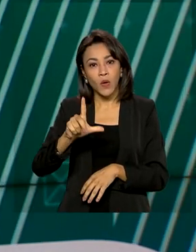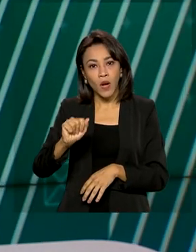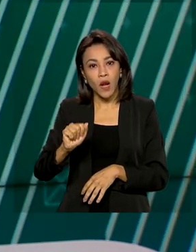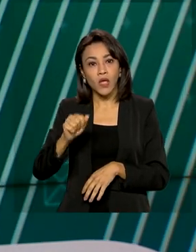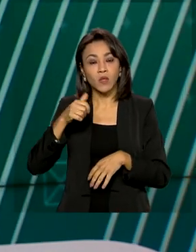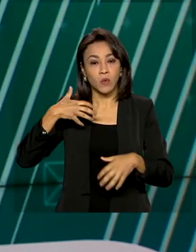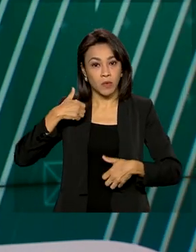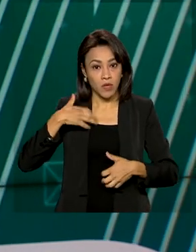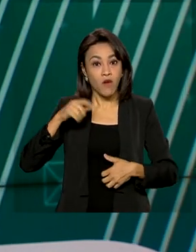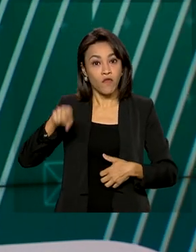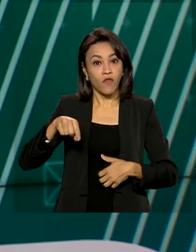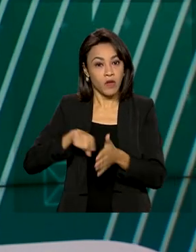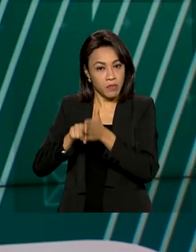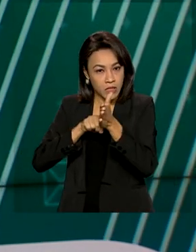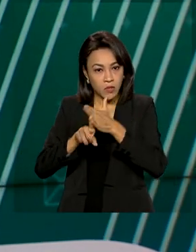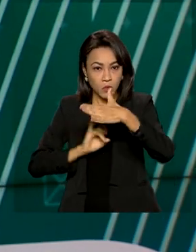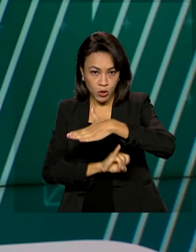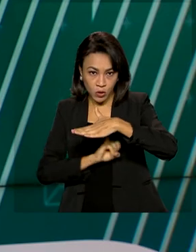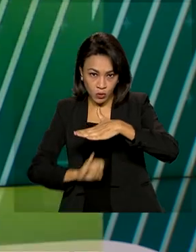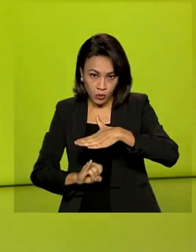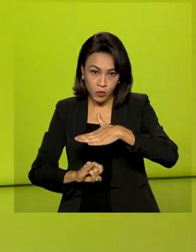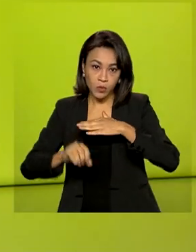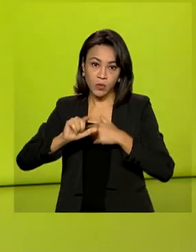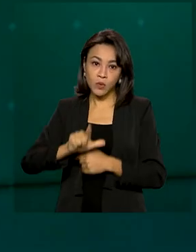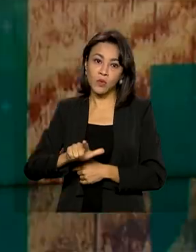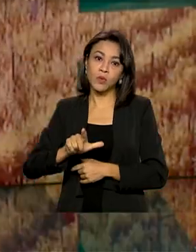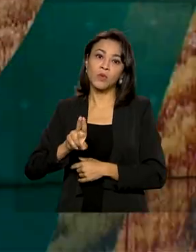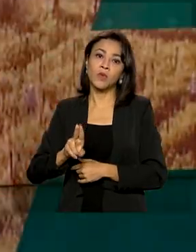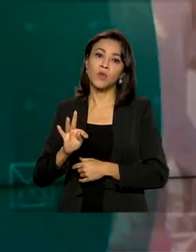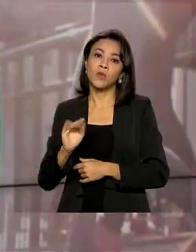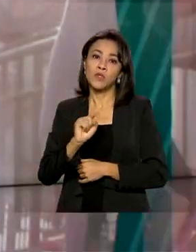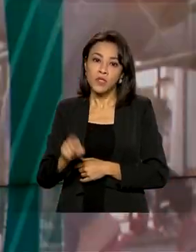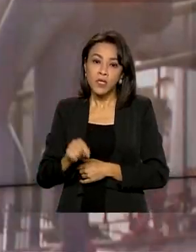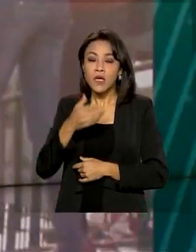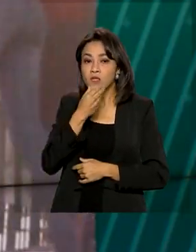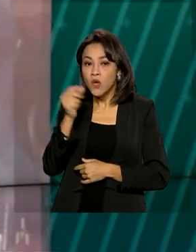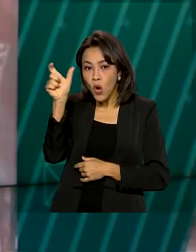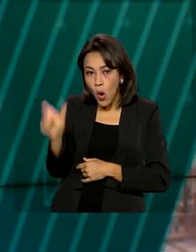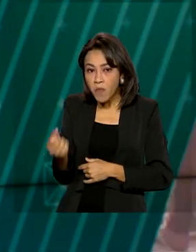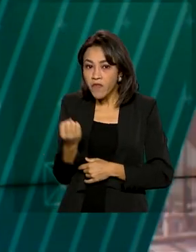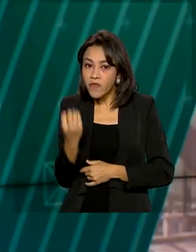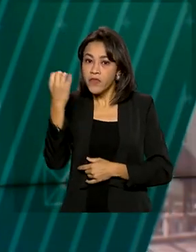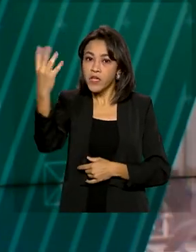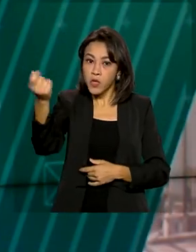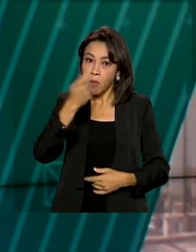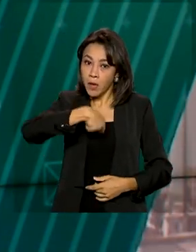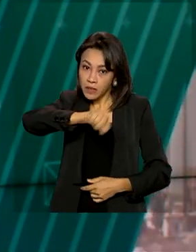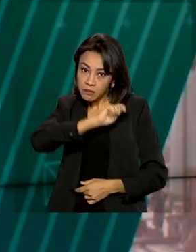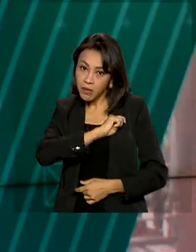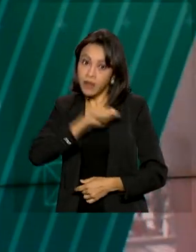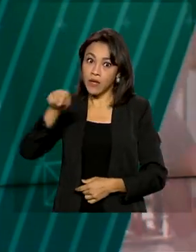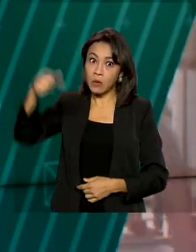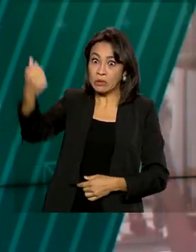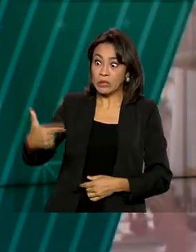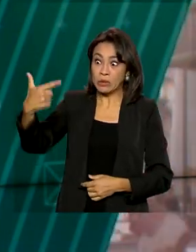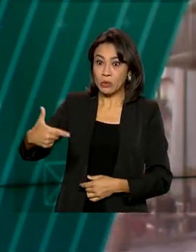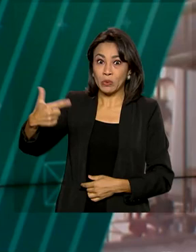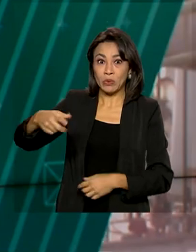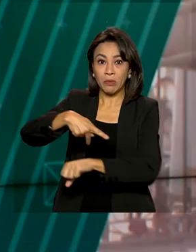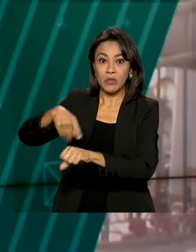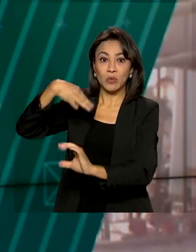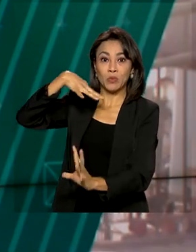Adolf Lutz, num paciente de 41 anos que viajou para a Espanha, segundo o país do mundo com mais infectados pela doença.